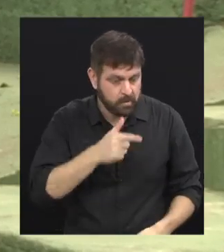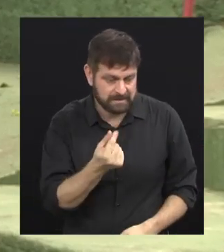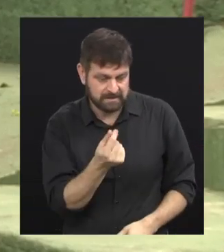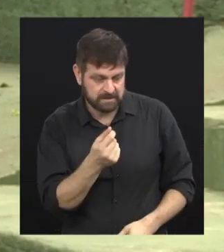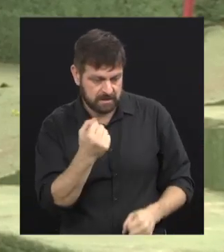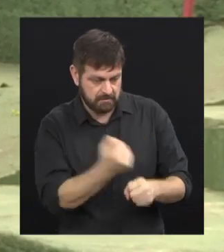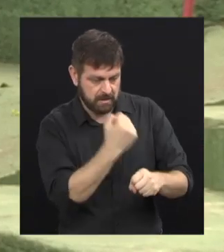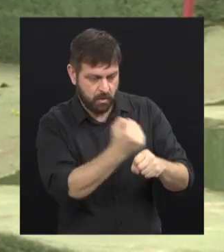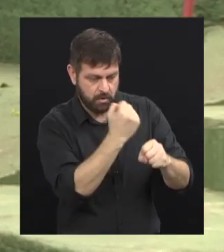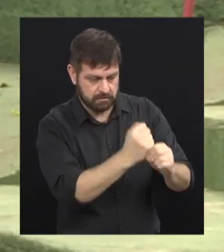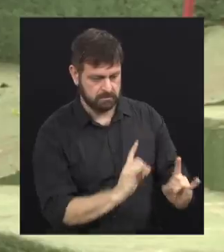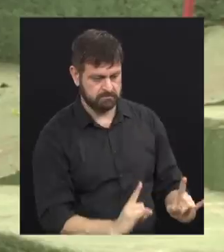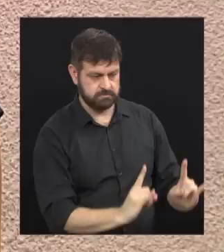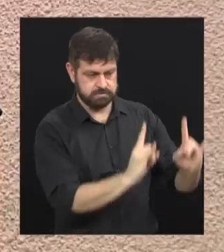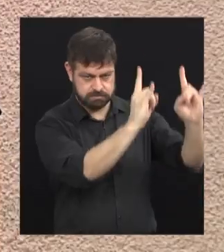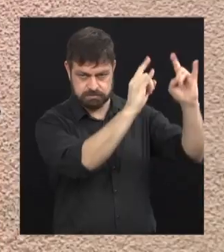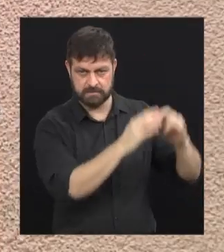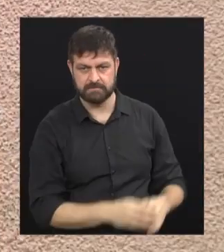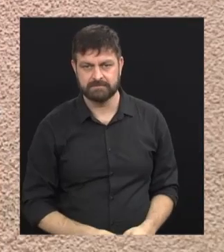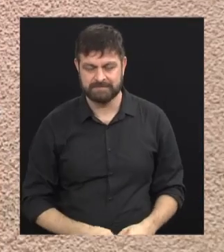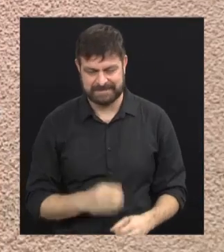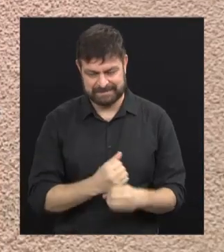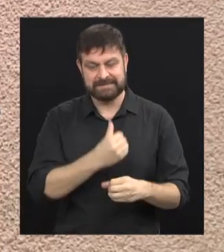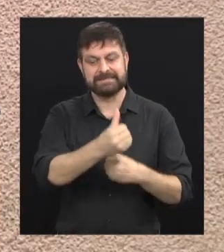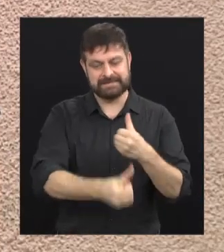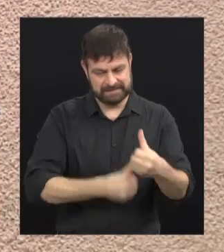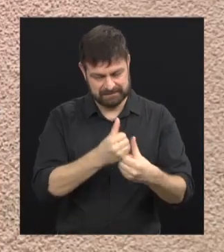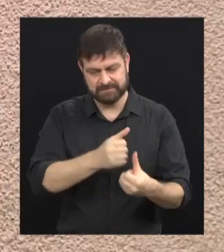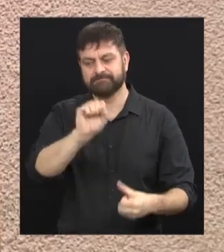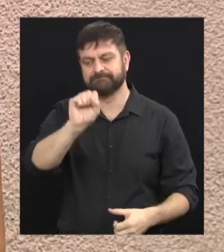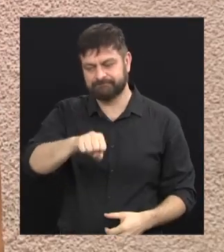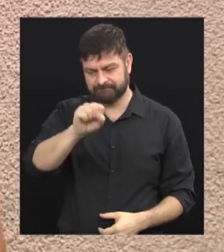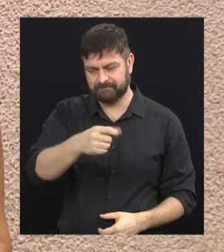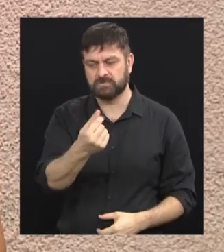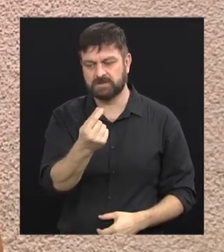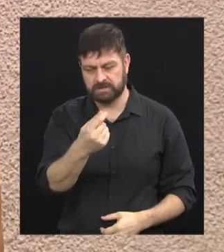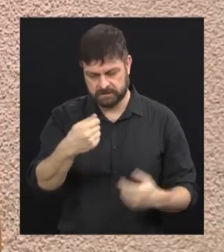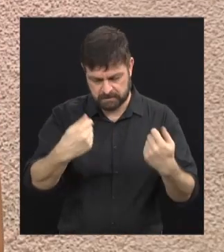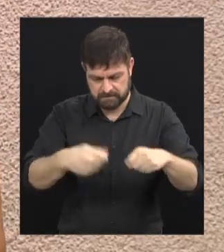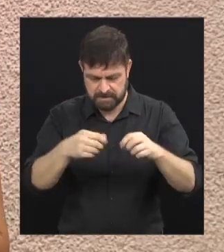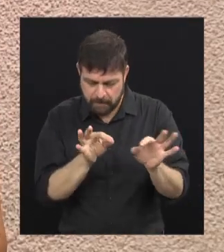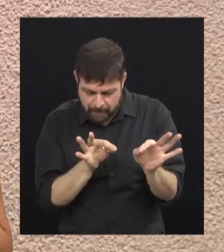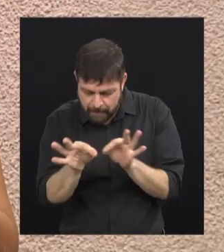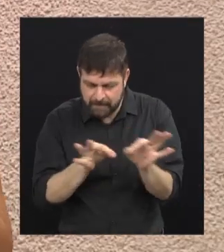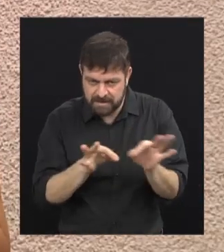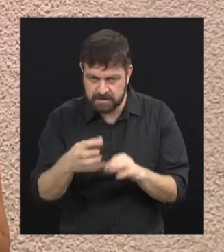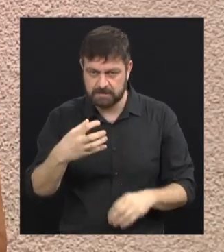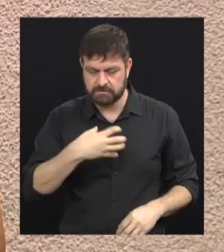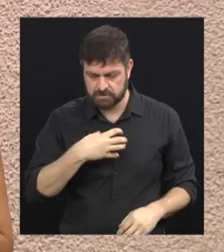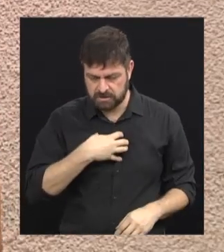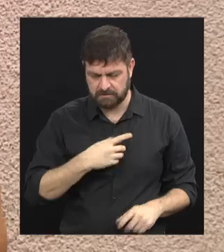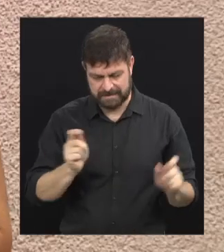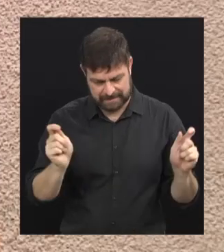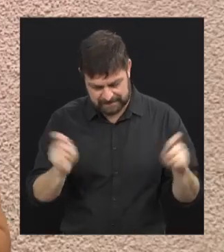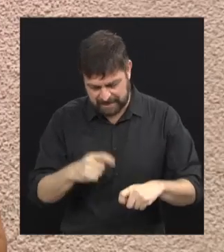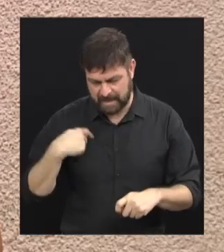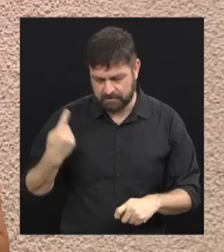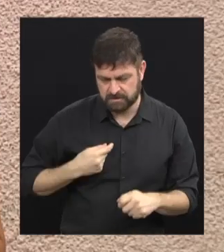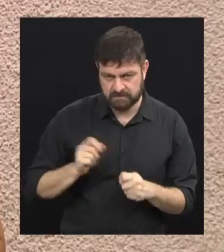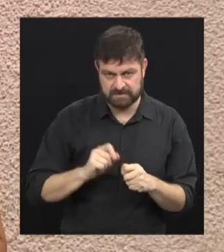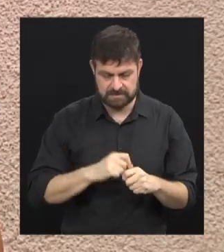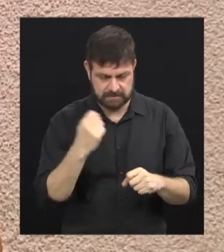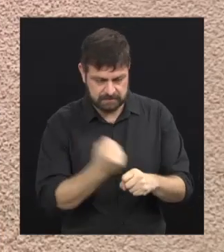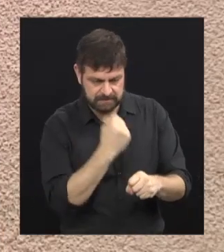No próximo Levantar recurso para erguer esse prédio? No próximo seis meses, sim. Mas tudo planejado de uma forma, talvez a gente faça essa